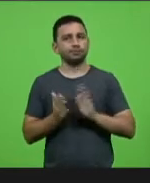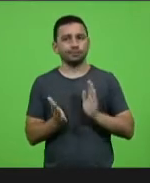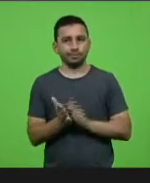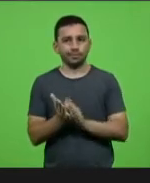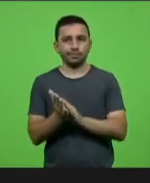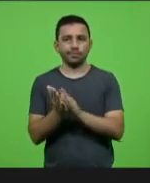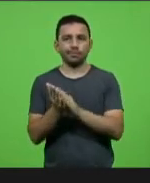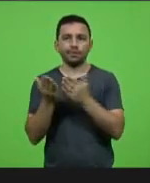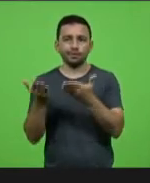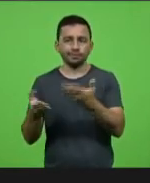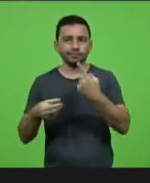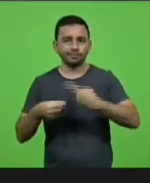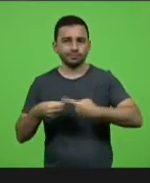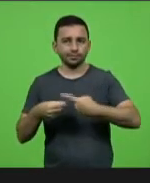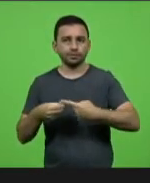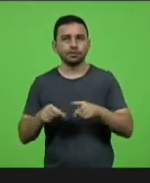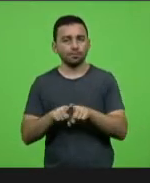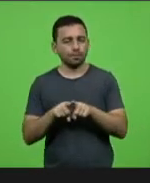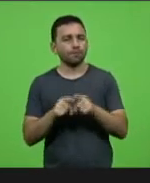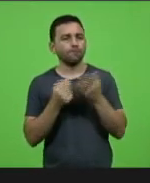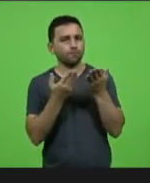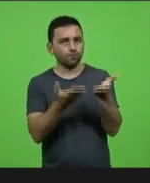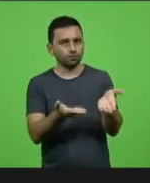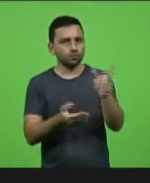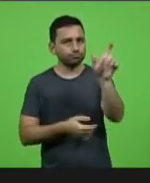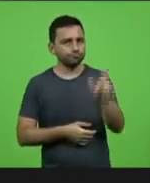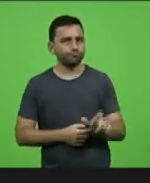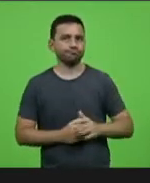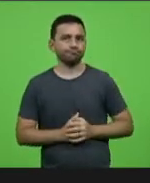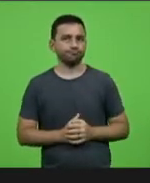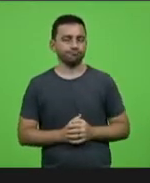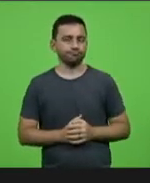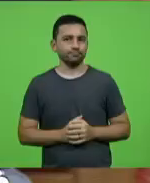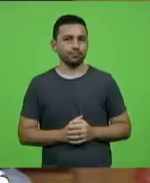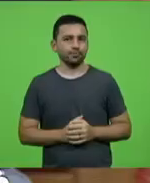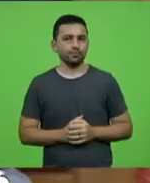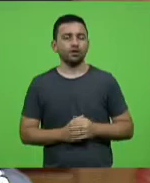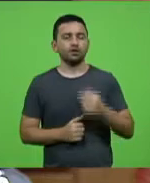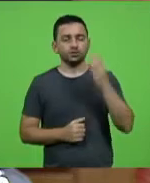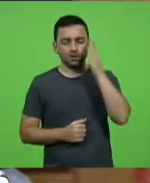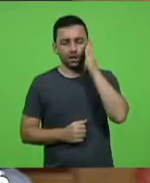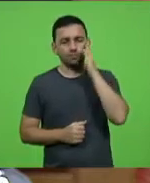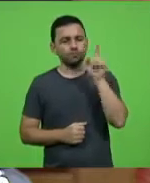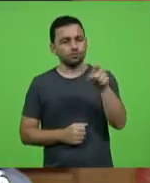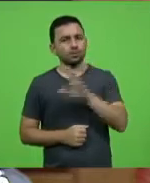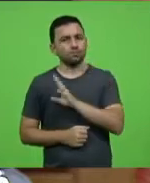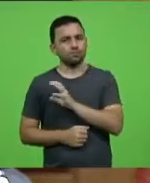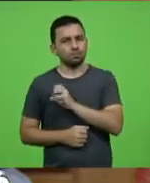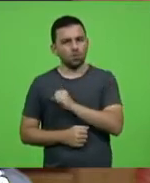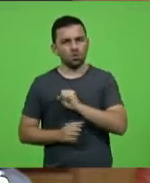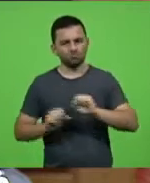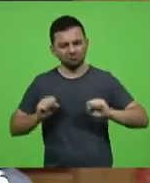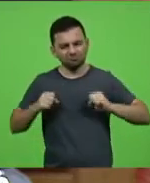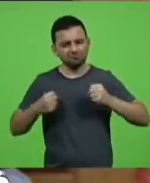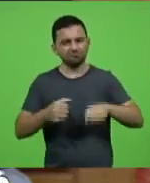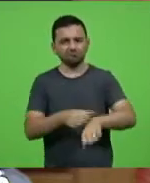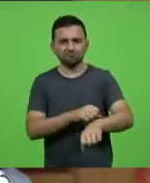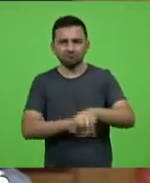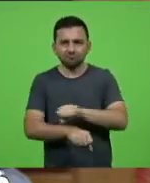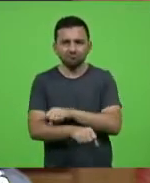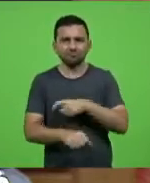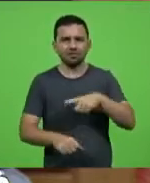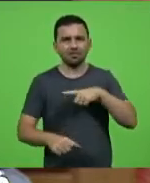município e Vossa Excelência. A gente sabe aqui o seu amor, a sua gana, a briga